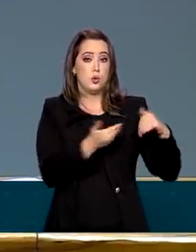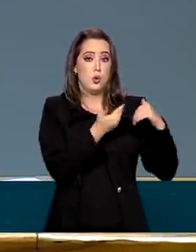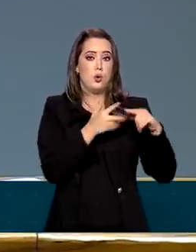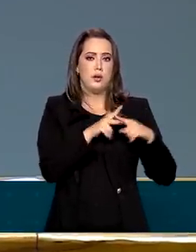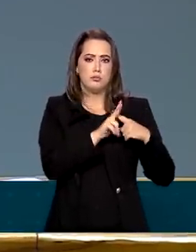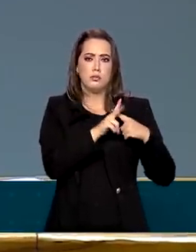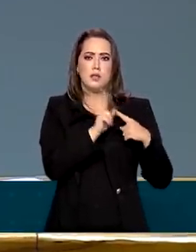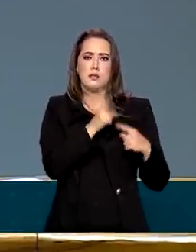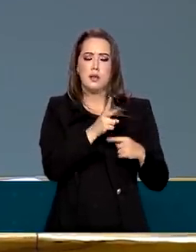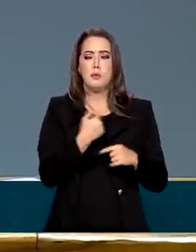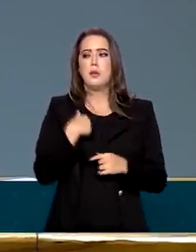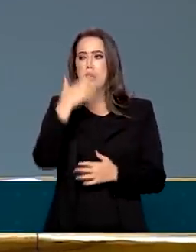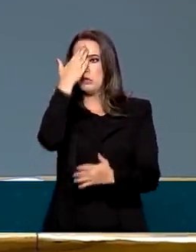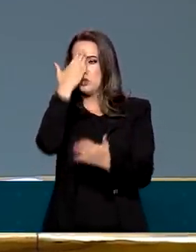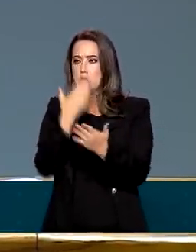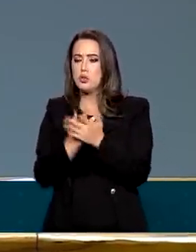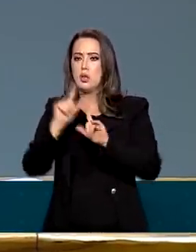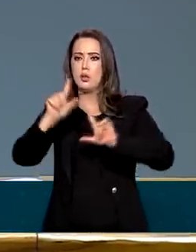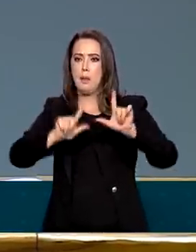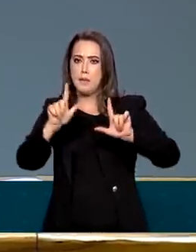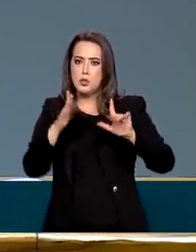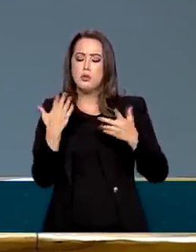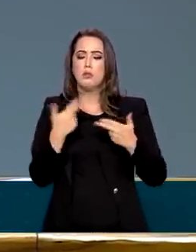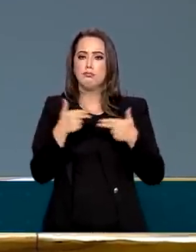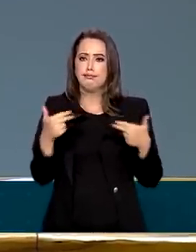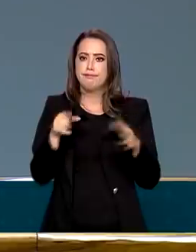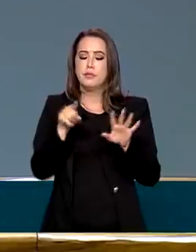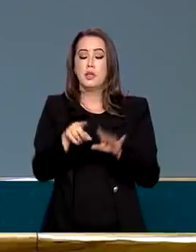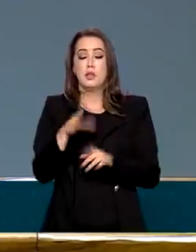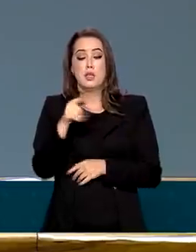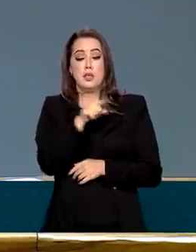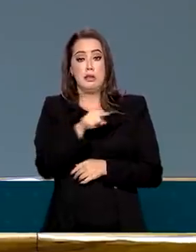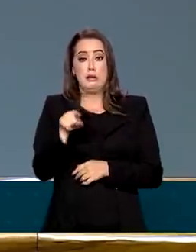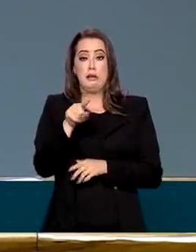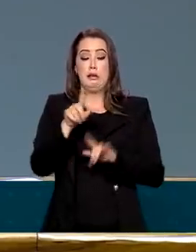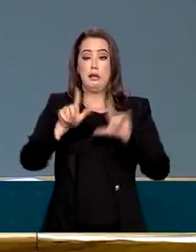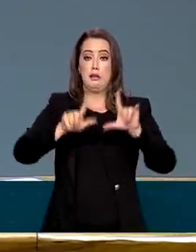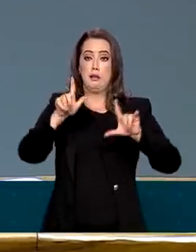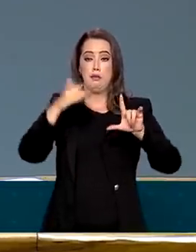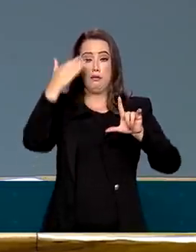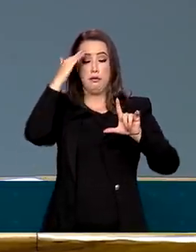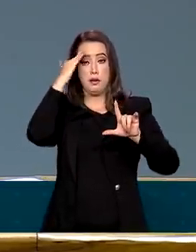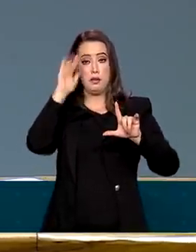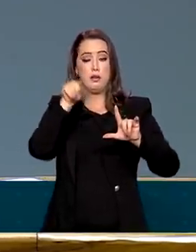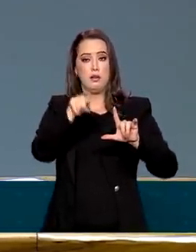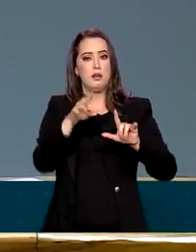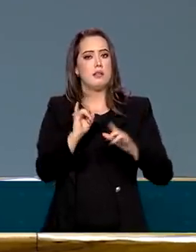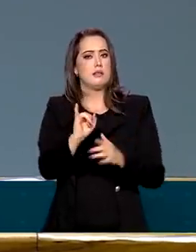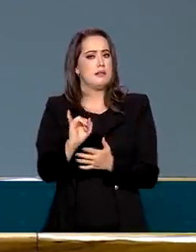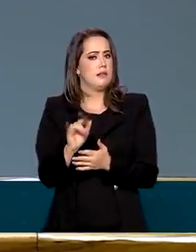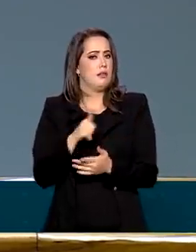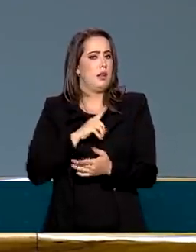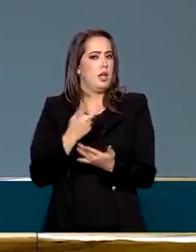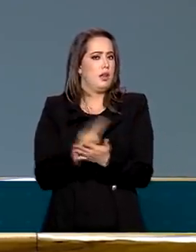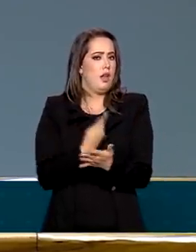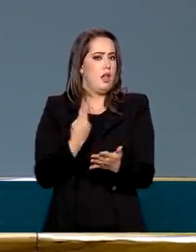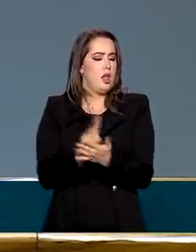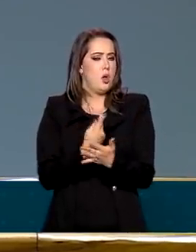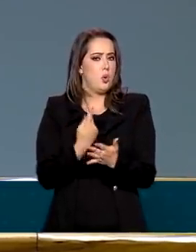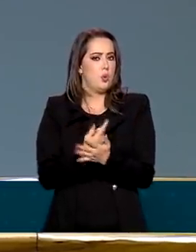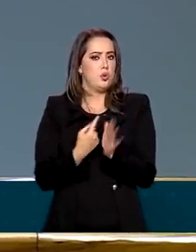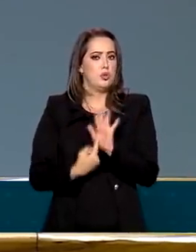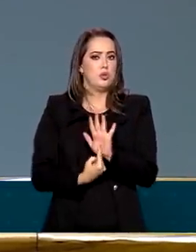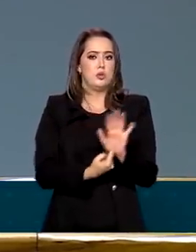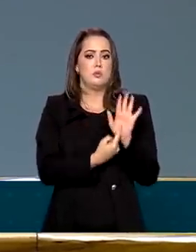na mídia, que é entender que quando ela cometeu um equívoco na cobertura